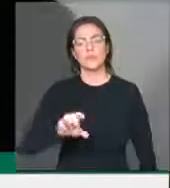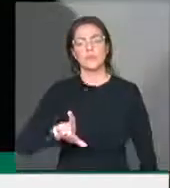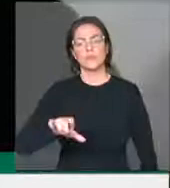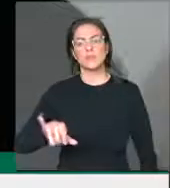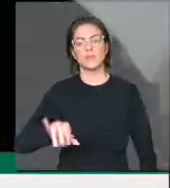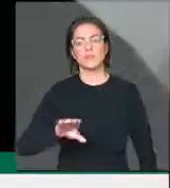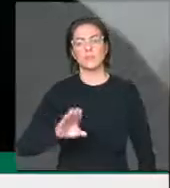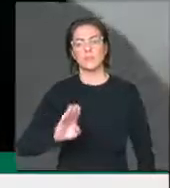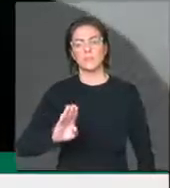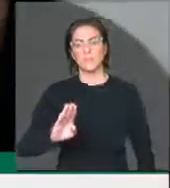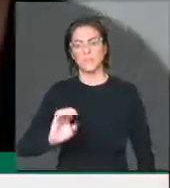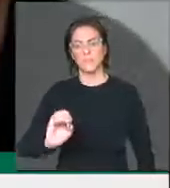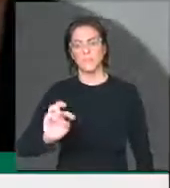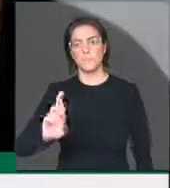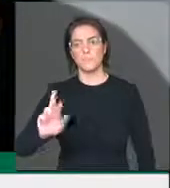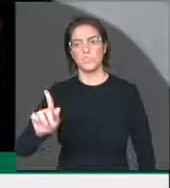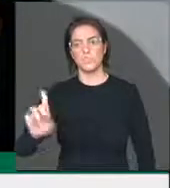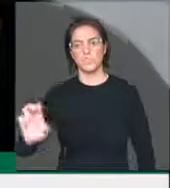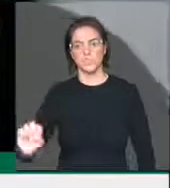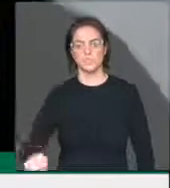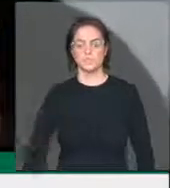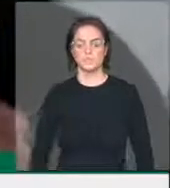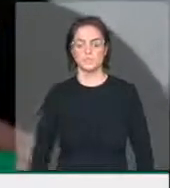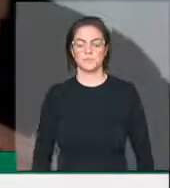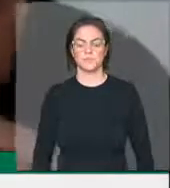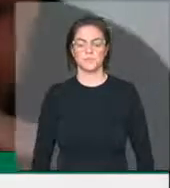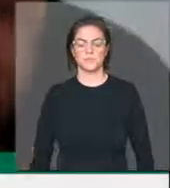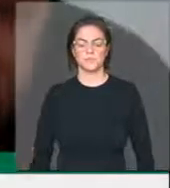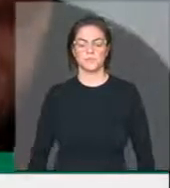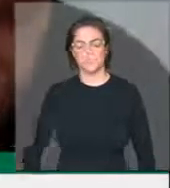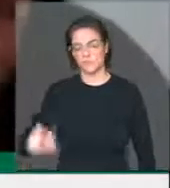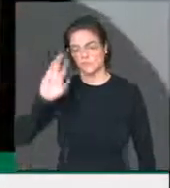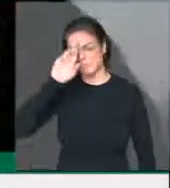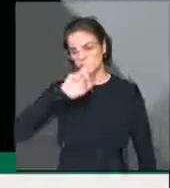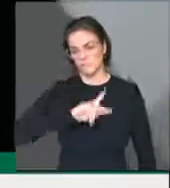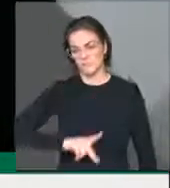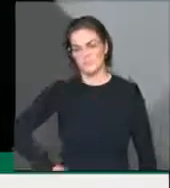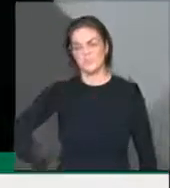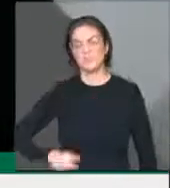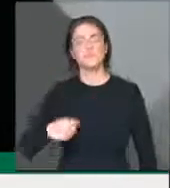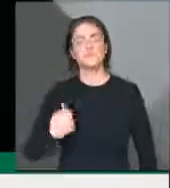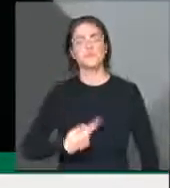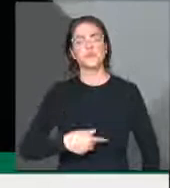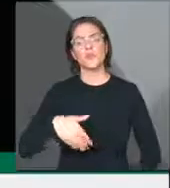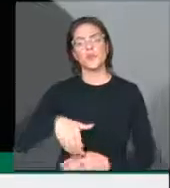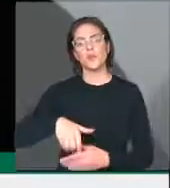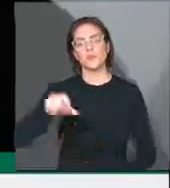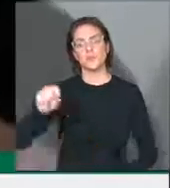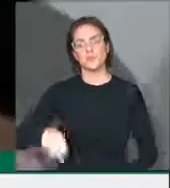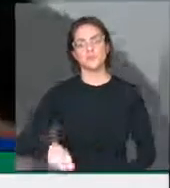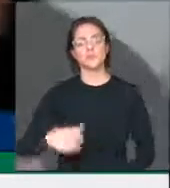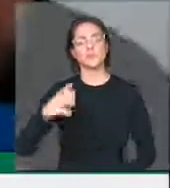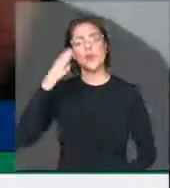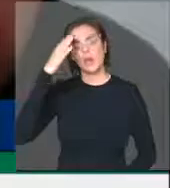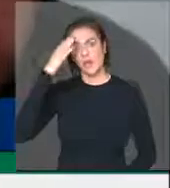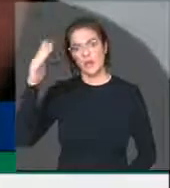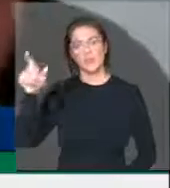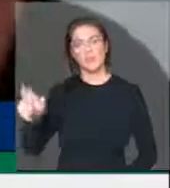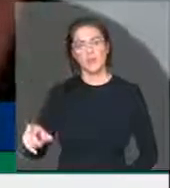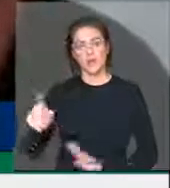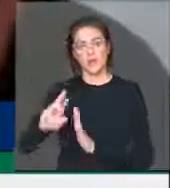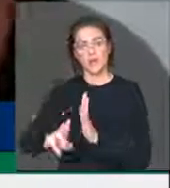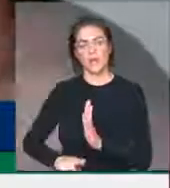Presidente, nós orientamos sim, eu quero agradecer ao relator que acatou parte de uma emenda, minha emenda de 18,